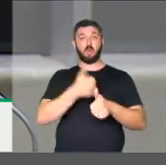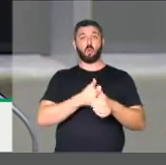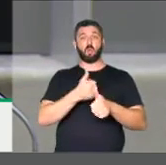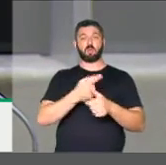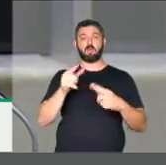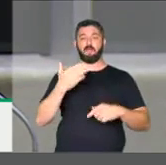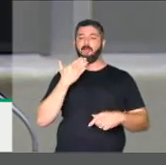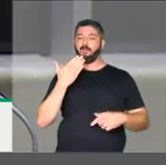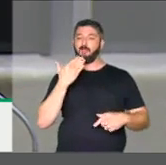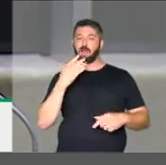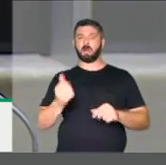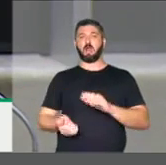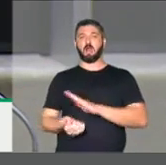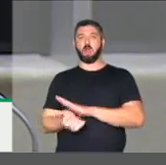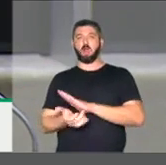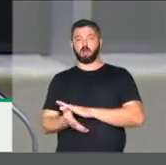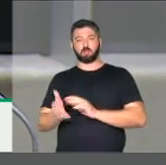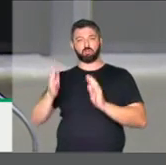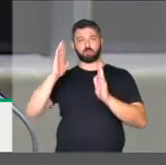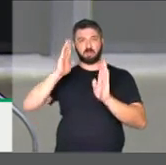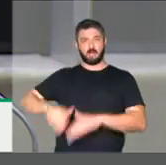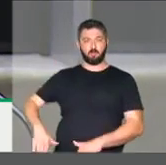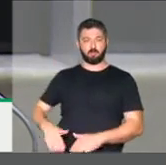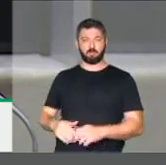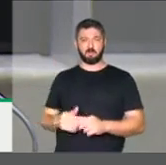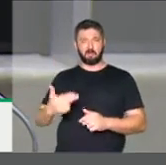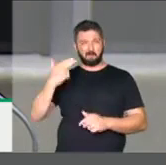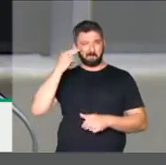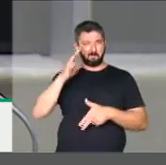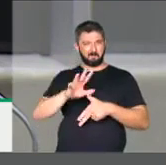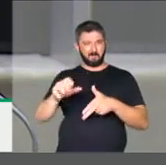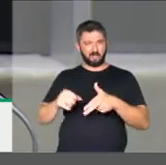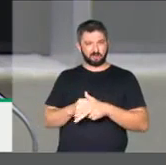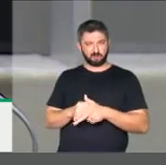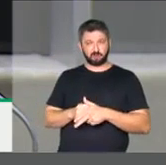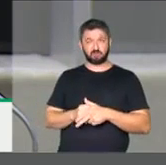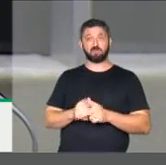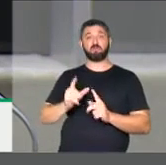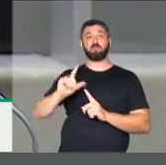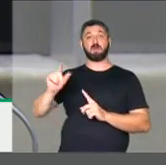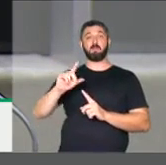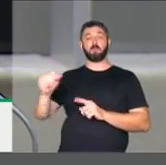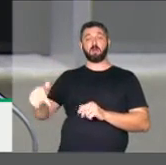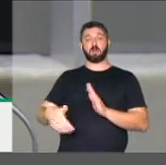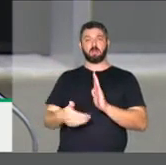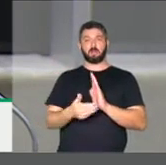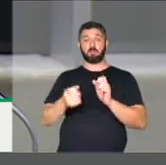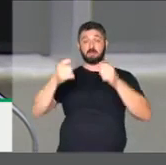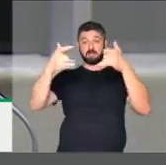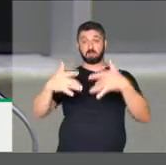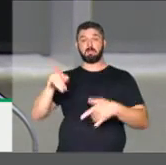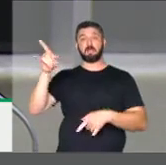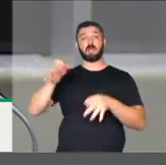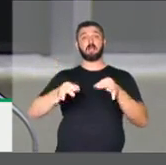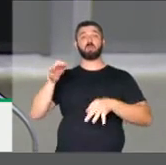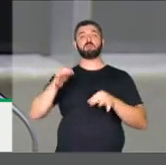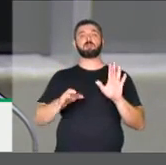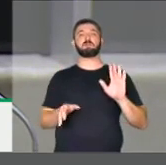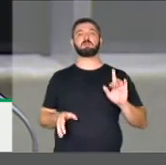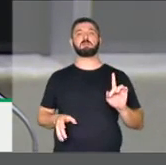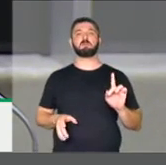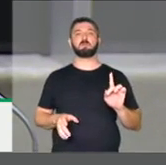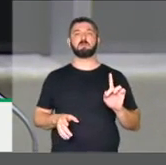privilégios e à corrupção. Bandidos e corruptos deixarão essa casa e terão que se explicar a justiça.